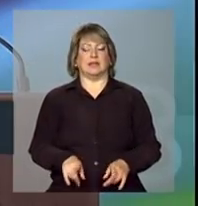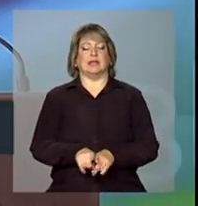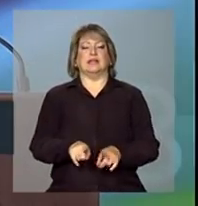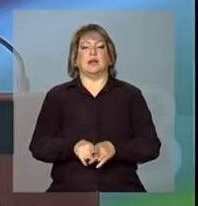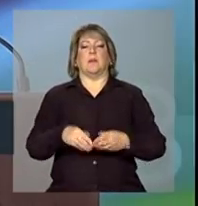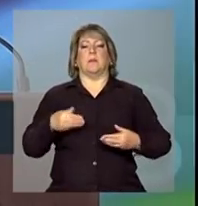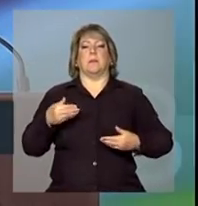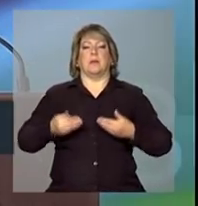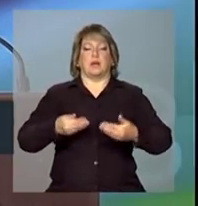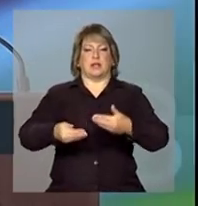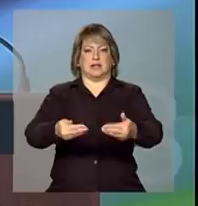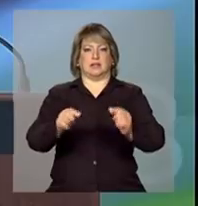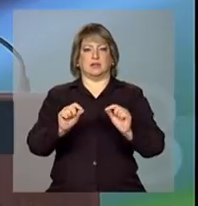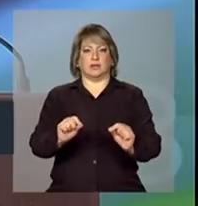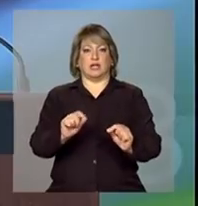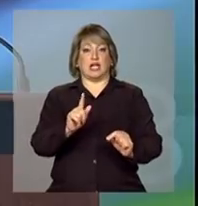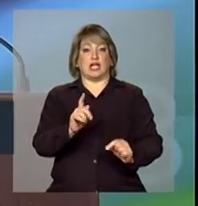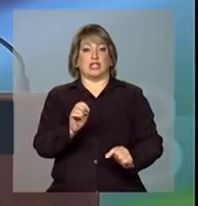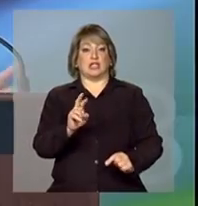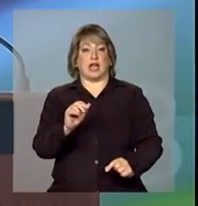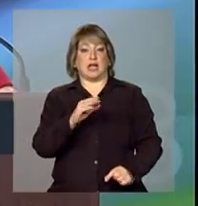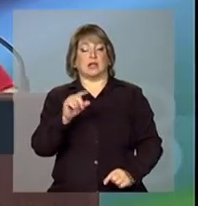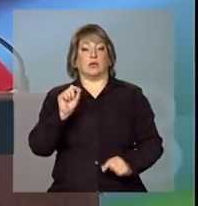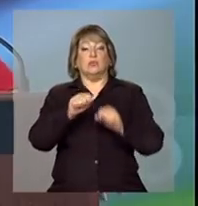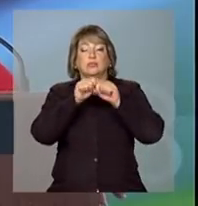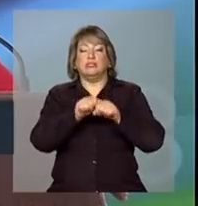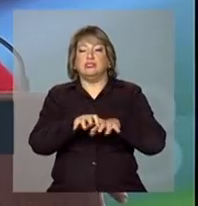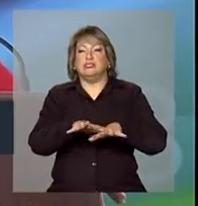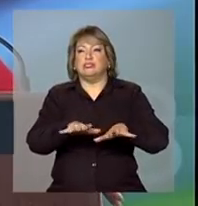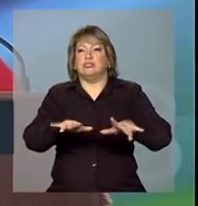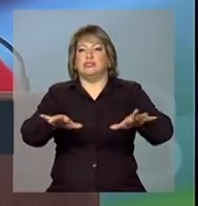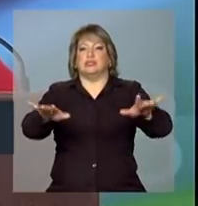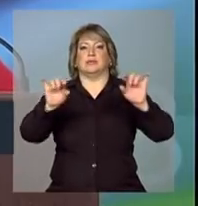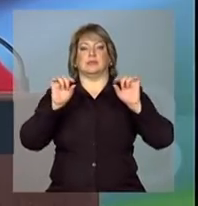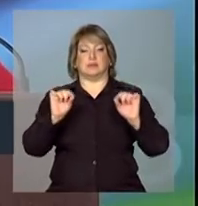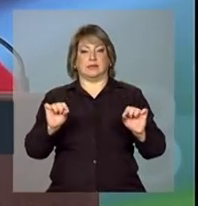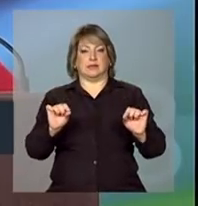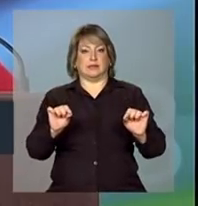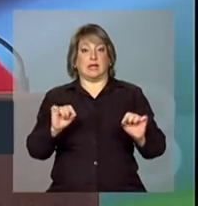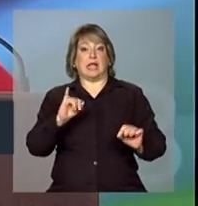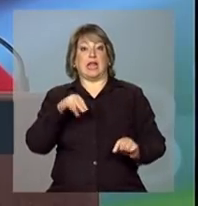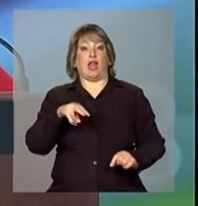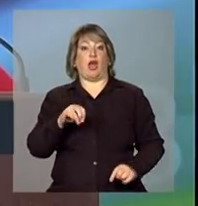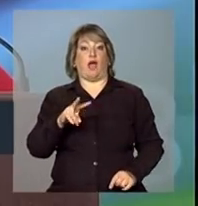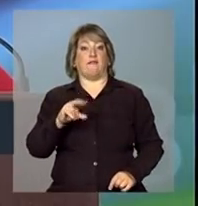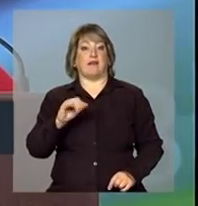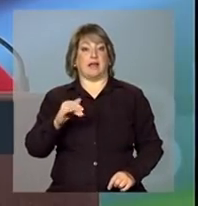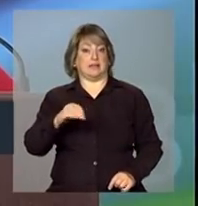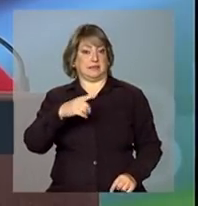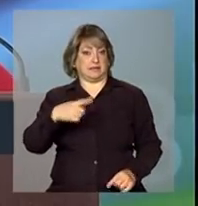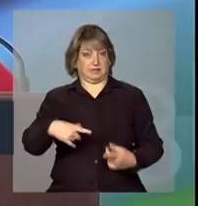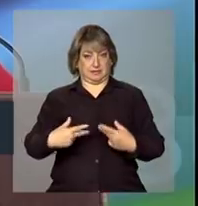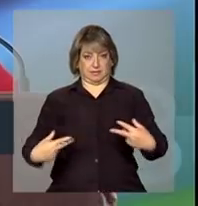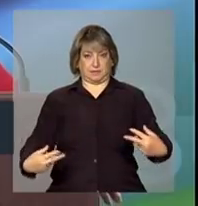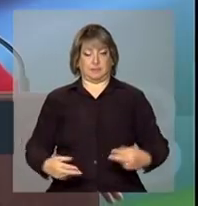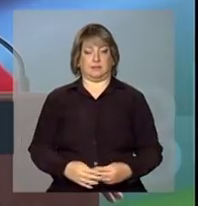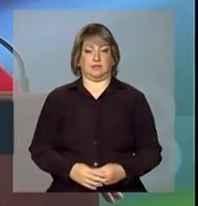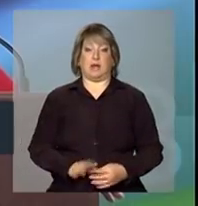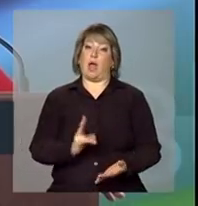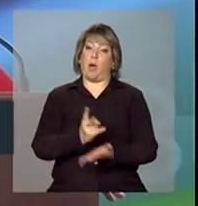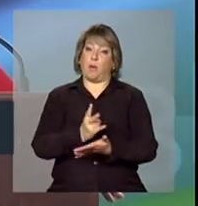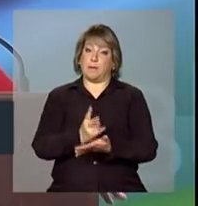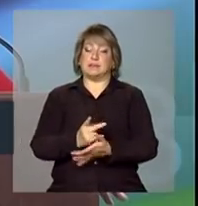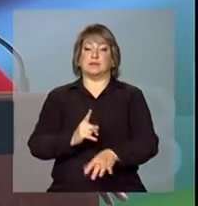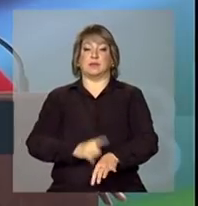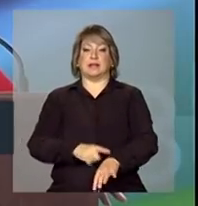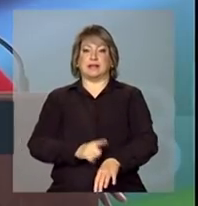processo de geração e difusão de inovações. Ao mesmo tempo,